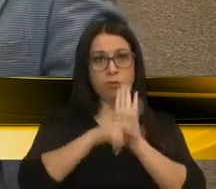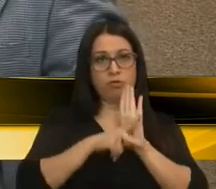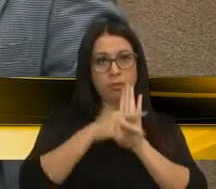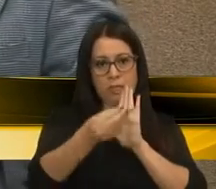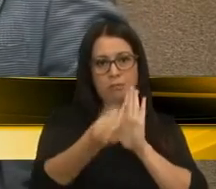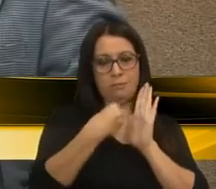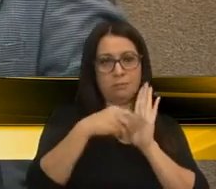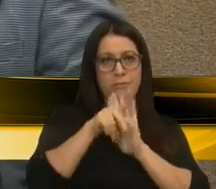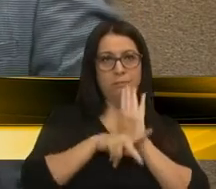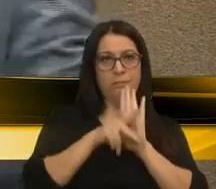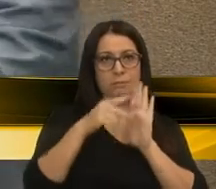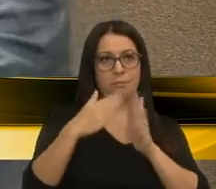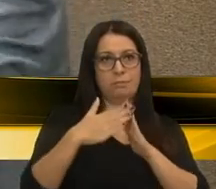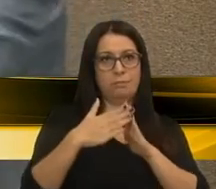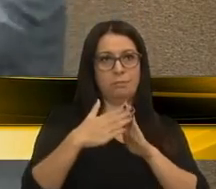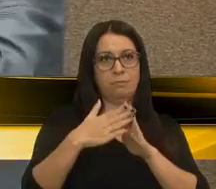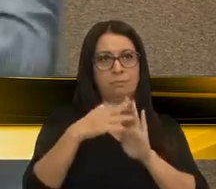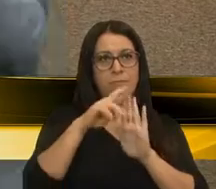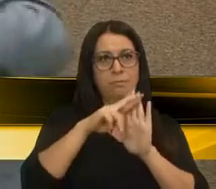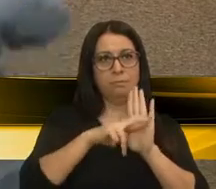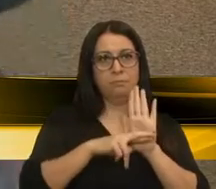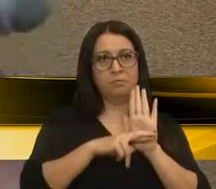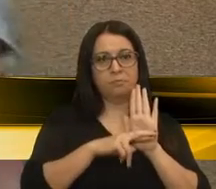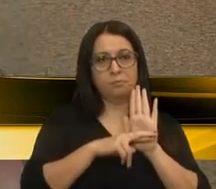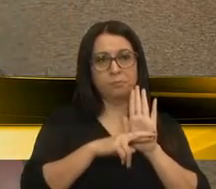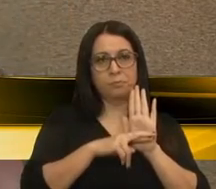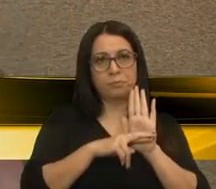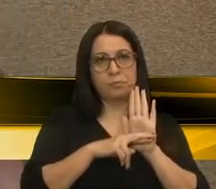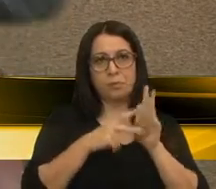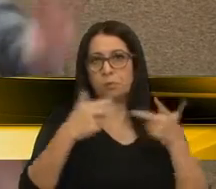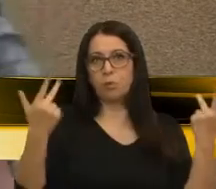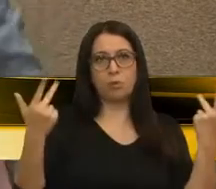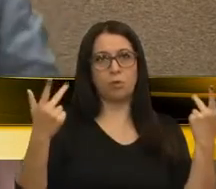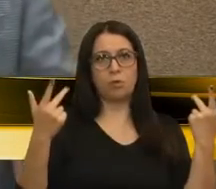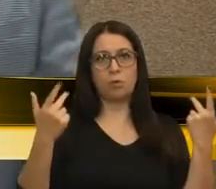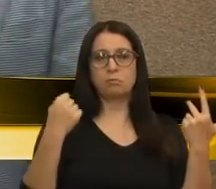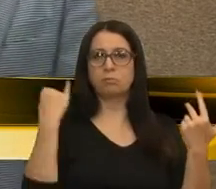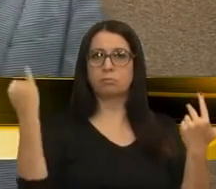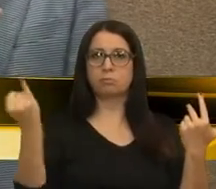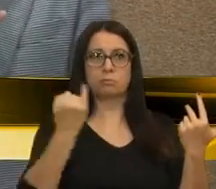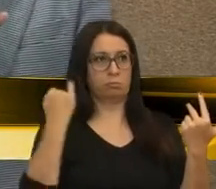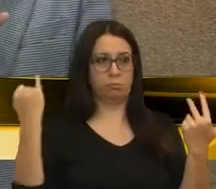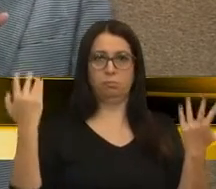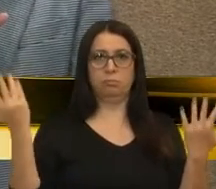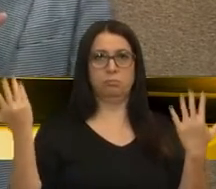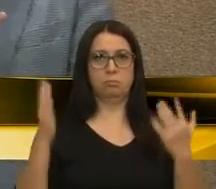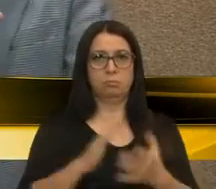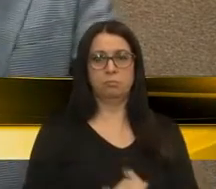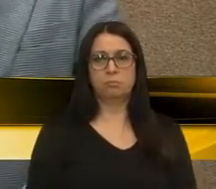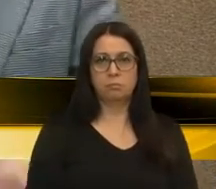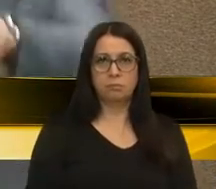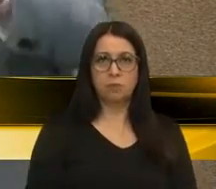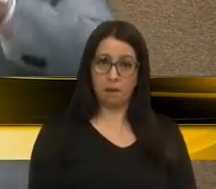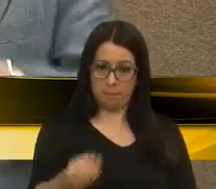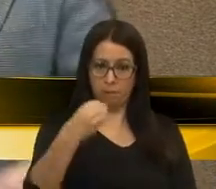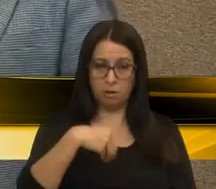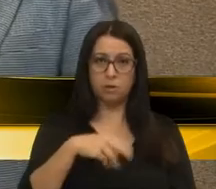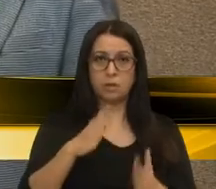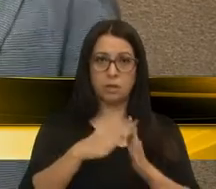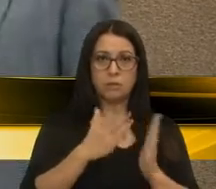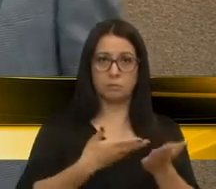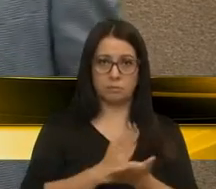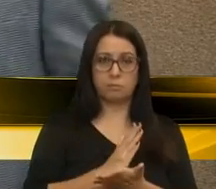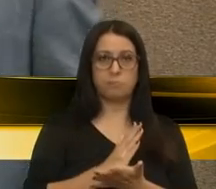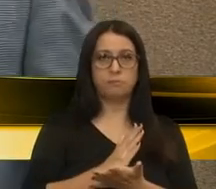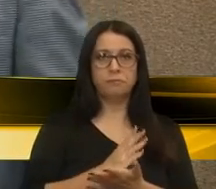para esta casa para regulamentar uma coisa de extremíssima importância. Mande e essa casa vai